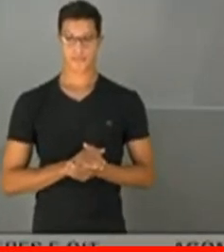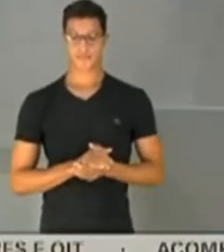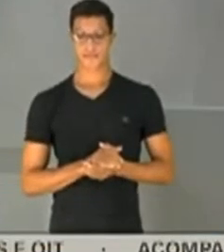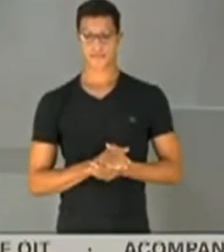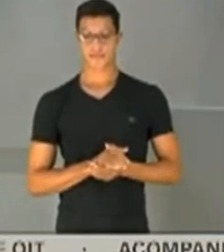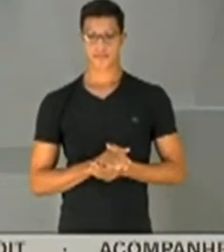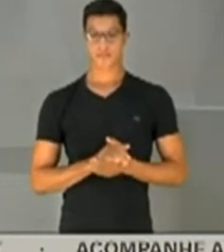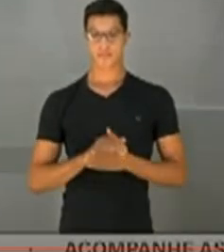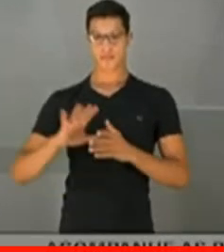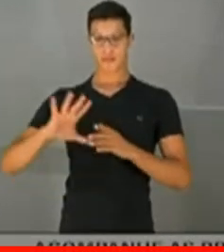mais dois minutos ao senador Girão.